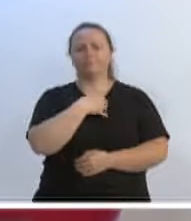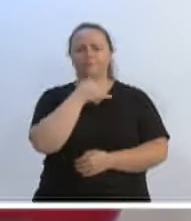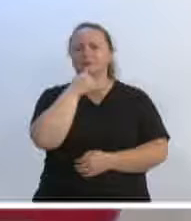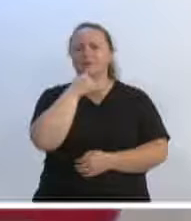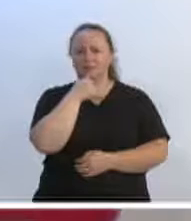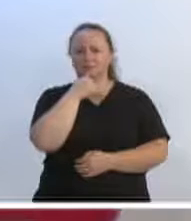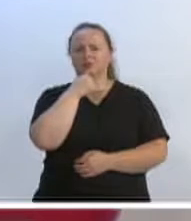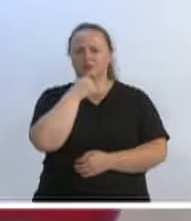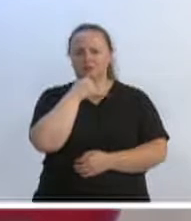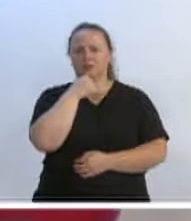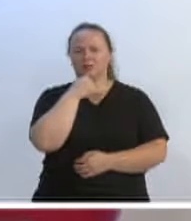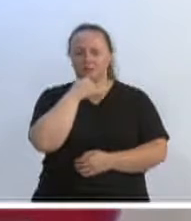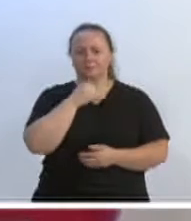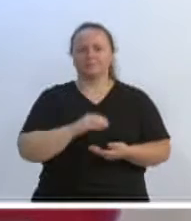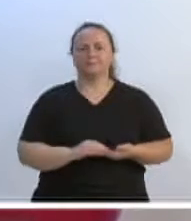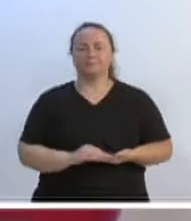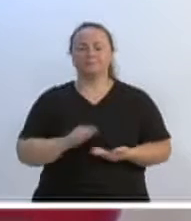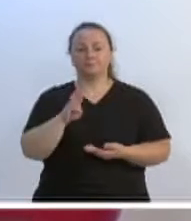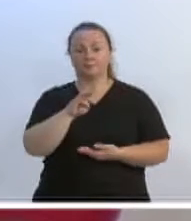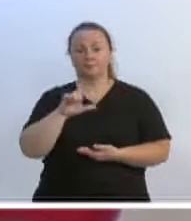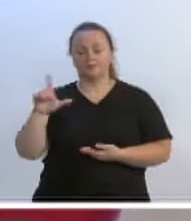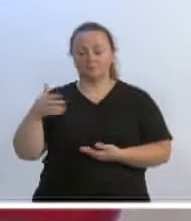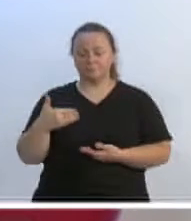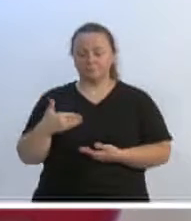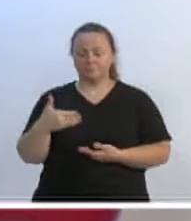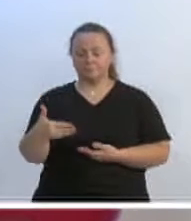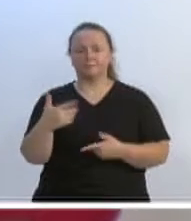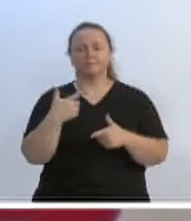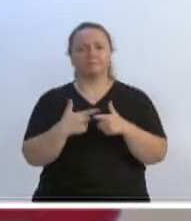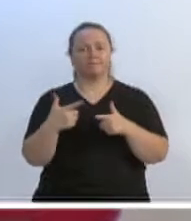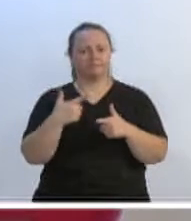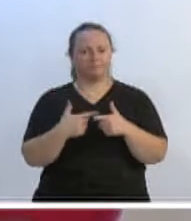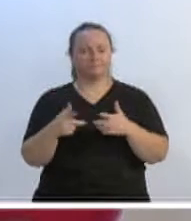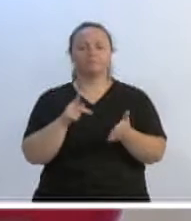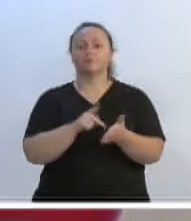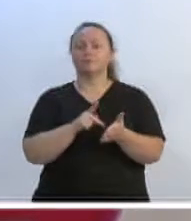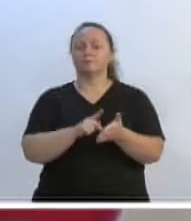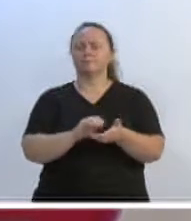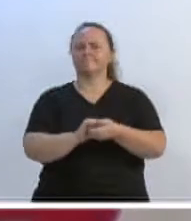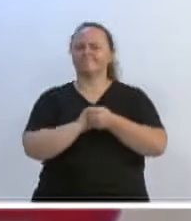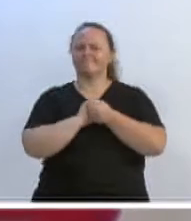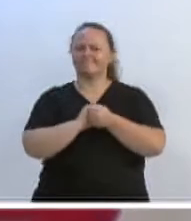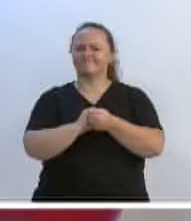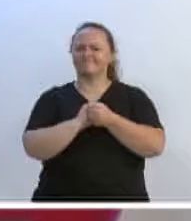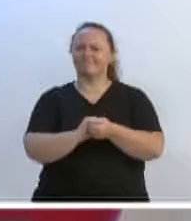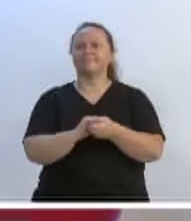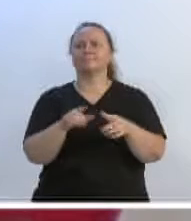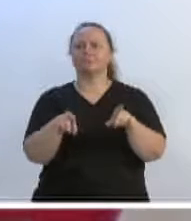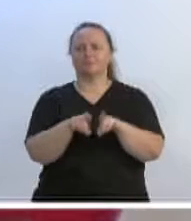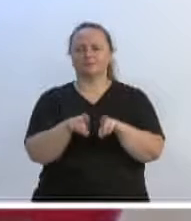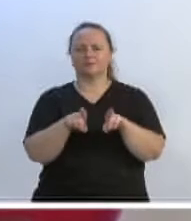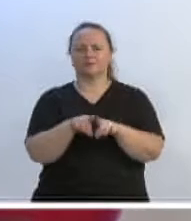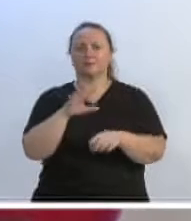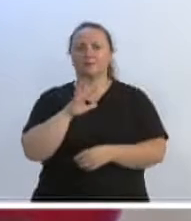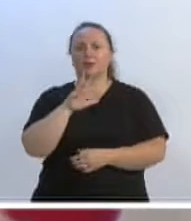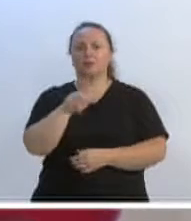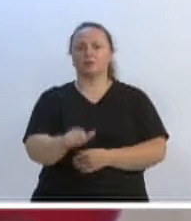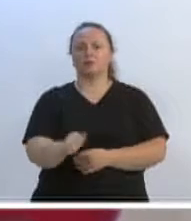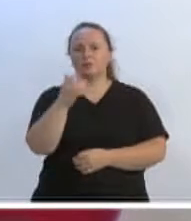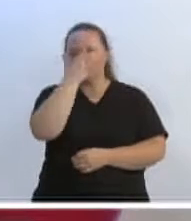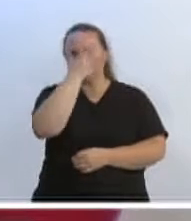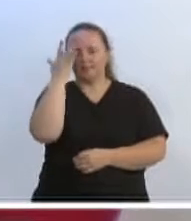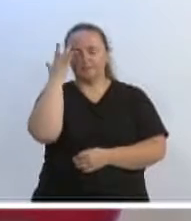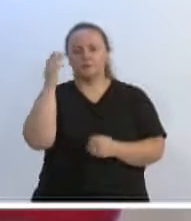lamentar a situação que o Blumenau passou, e parabenizar aqui todos os meios de